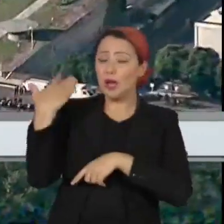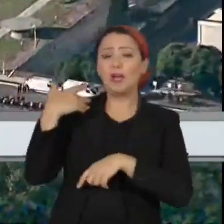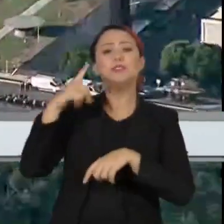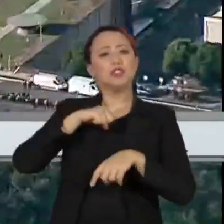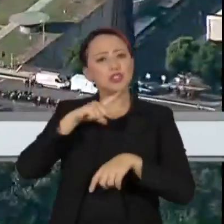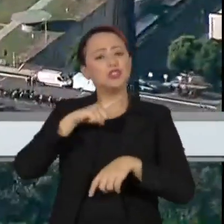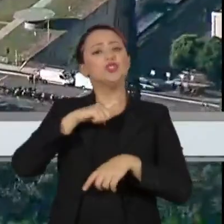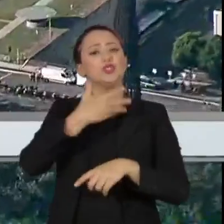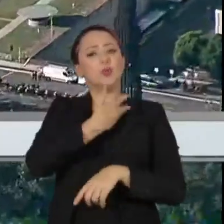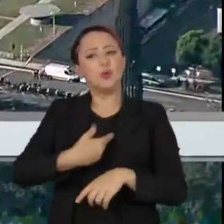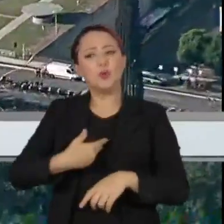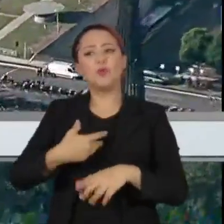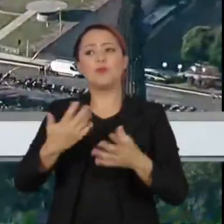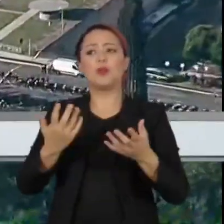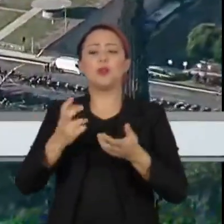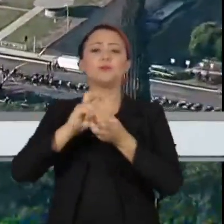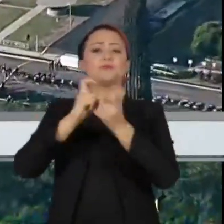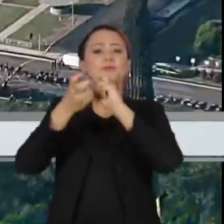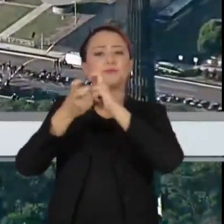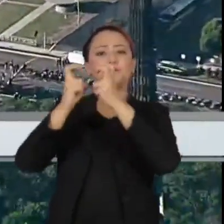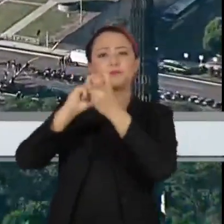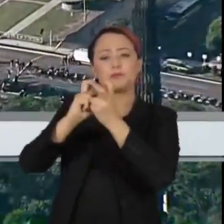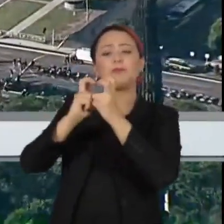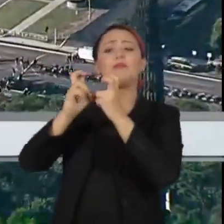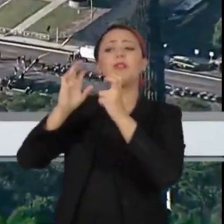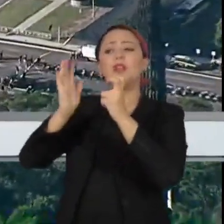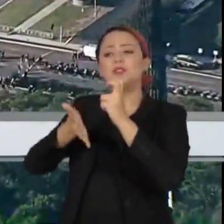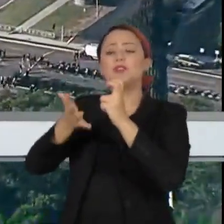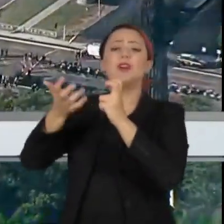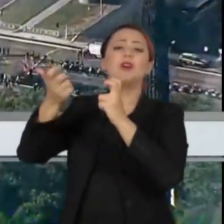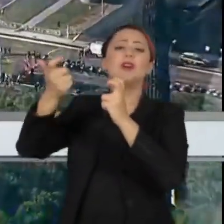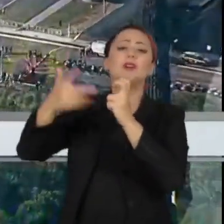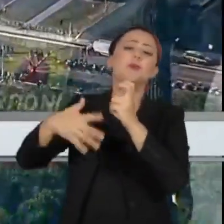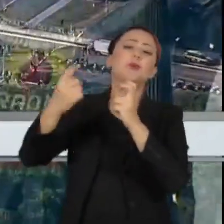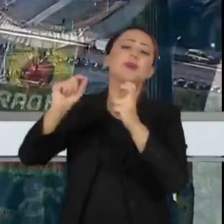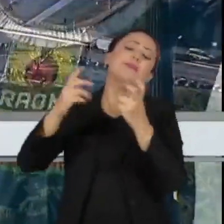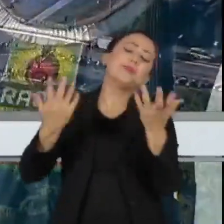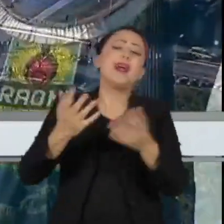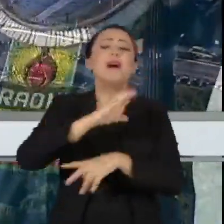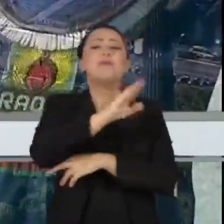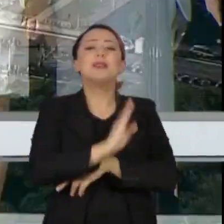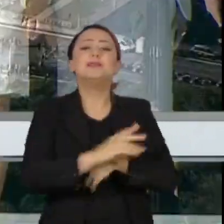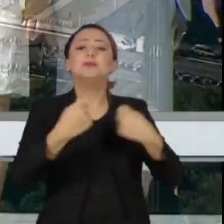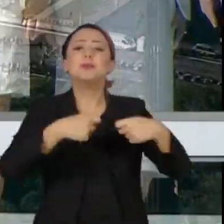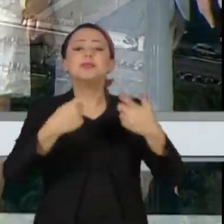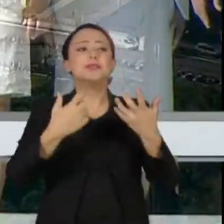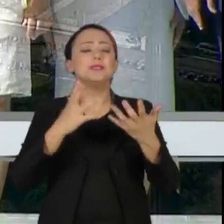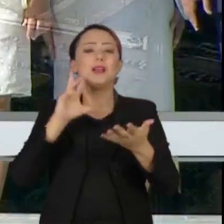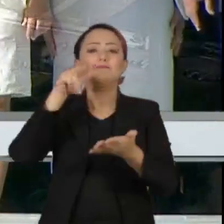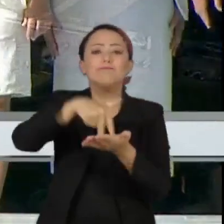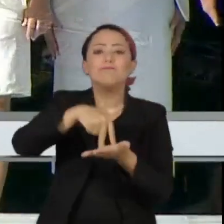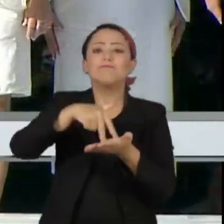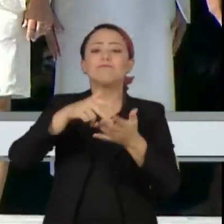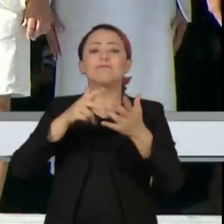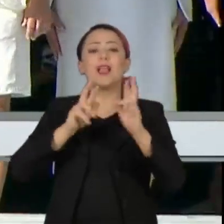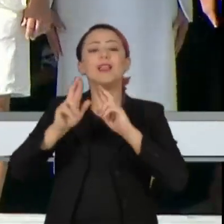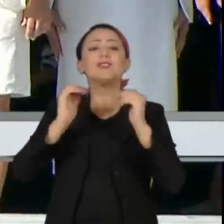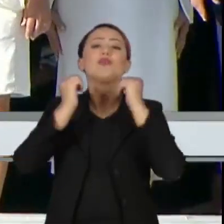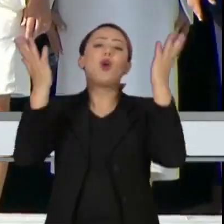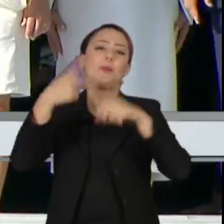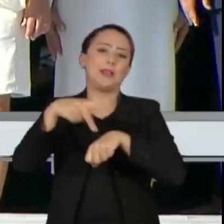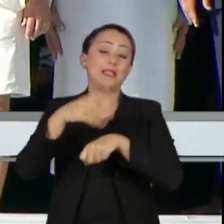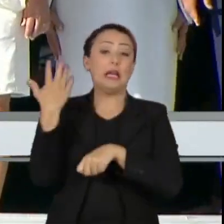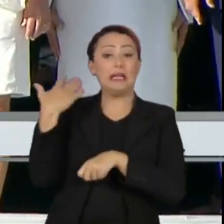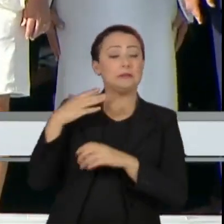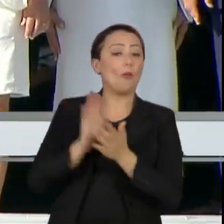que eu acho o local do Estado onde formam os melhores quadros, né? O Brasil voltar a ser um país presente no mundo e que não foi,